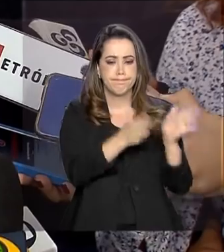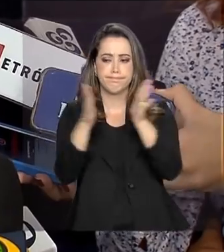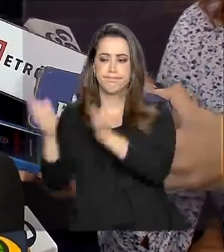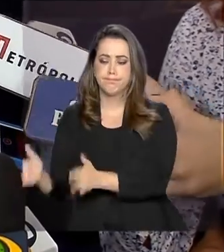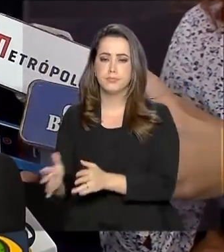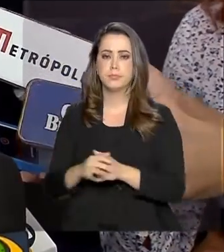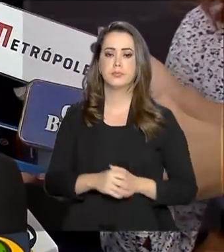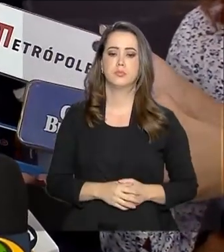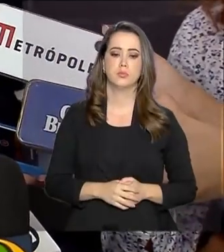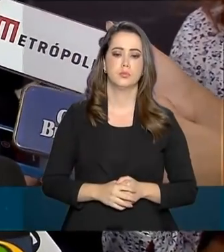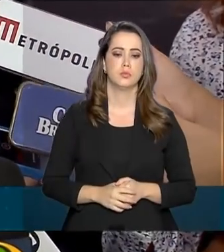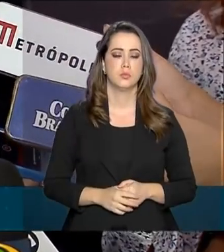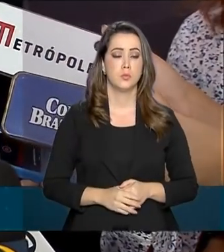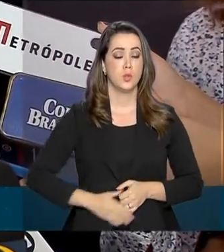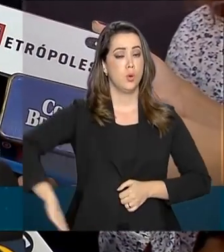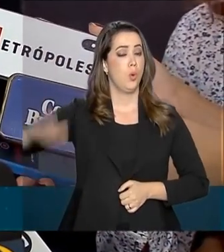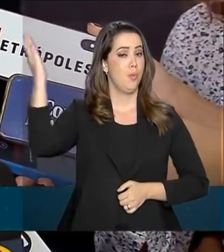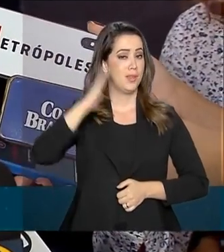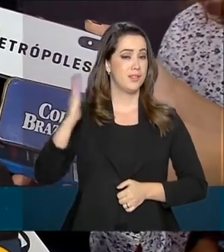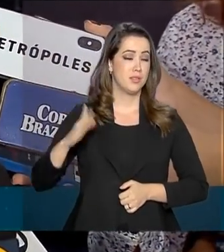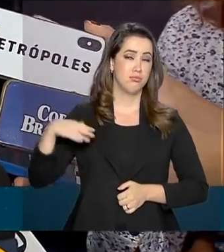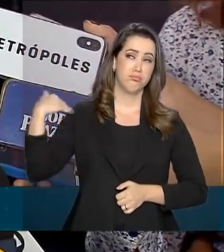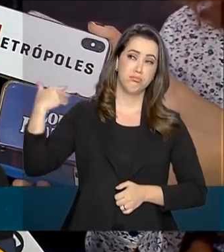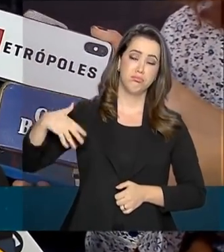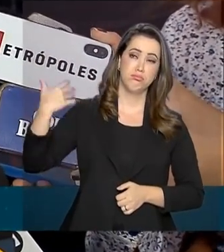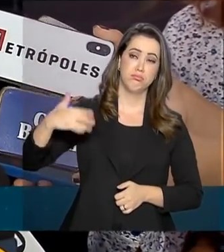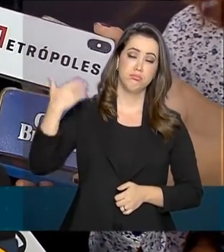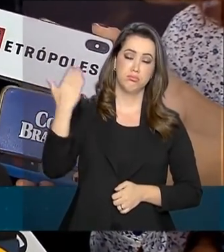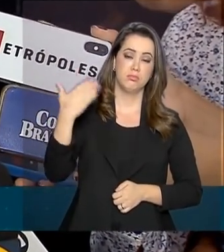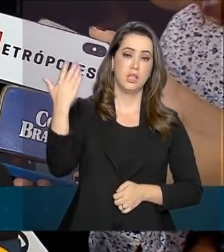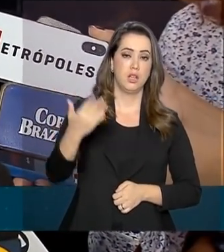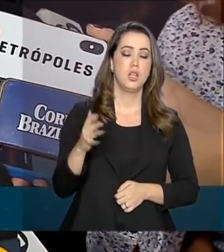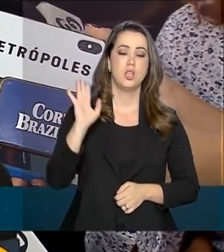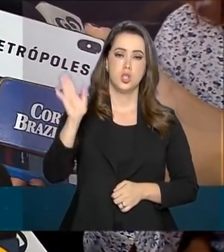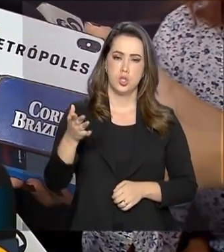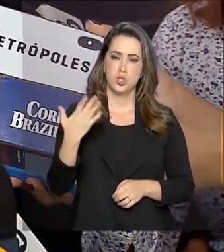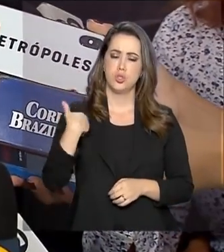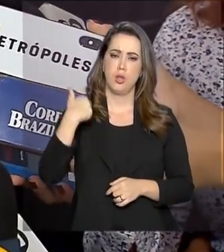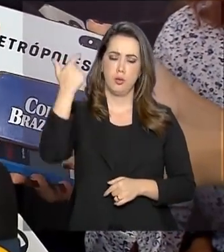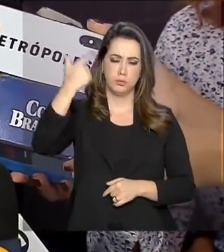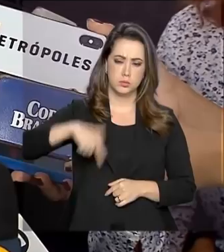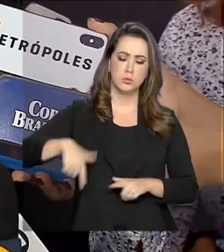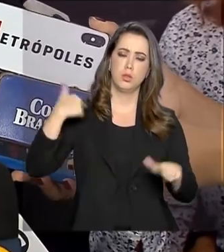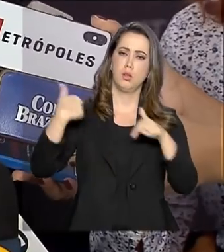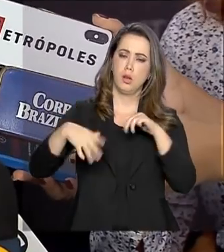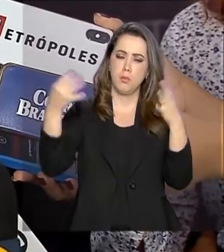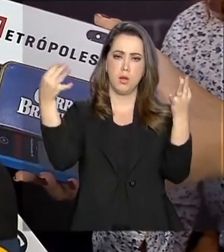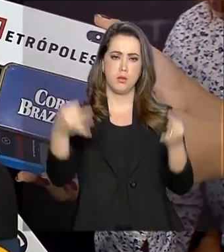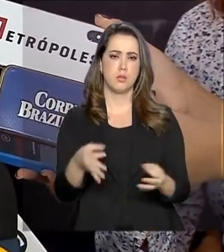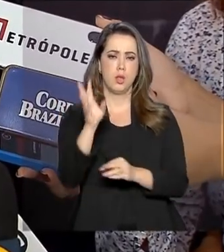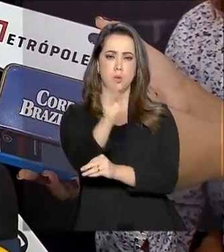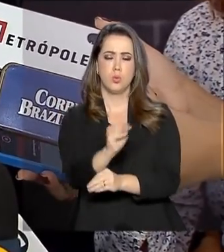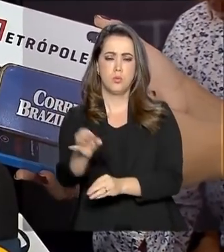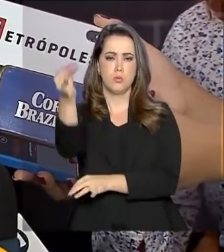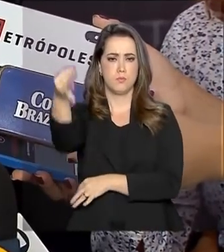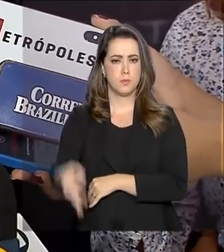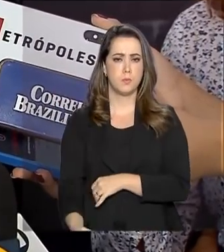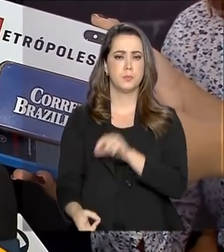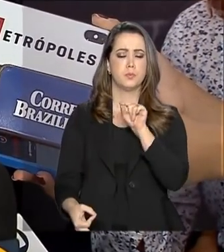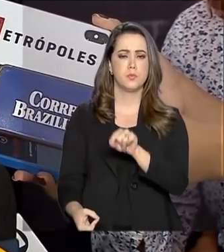Desde o início, o Brasil tem adotado uma postura bastante prudente, bastante cuidadosa,